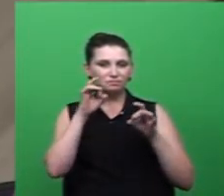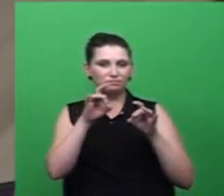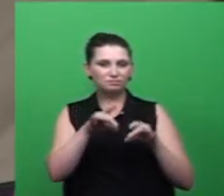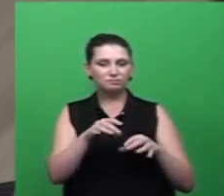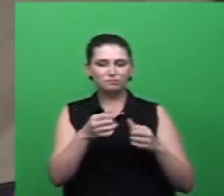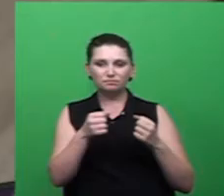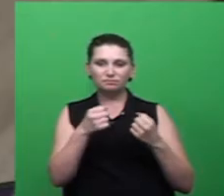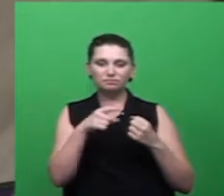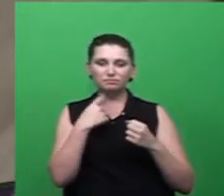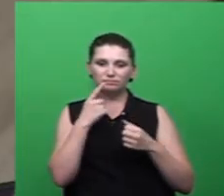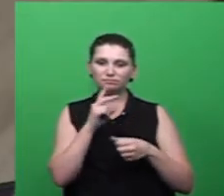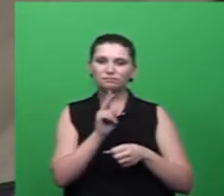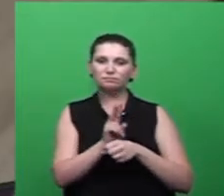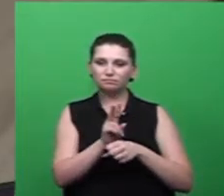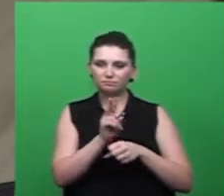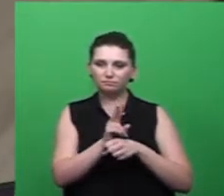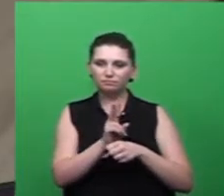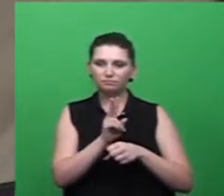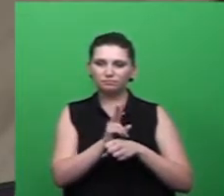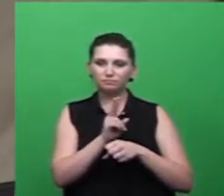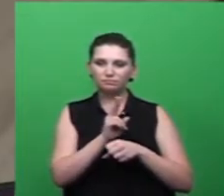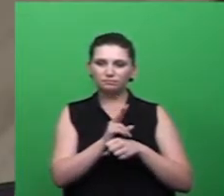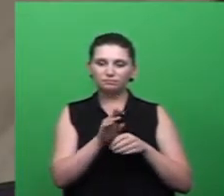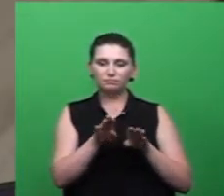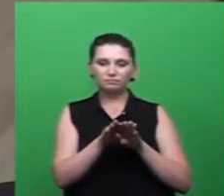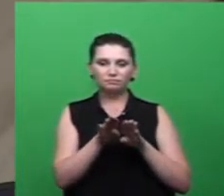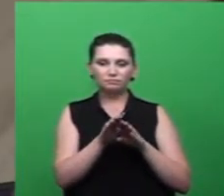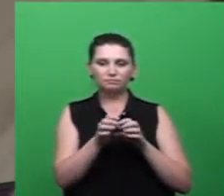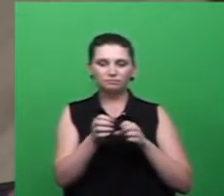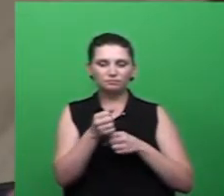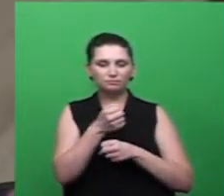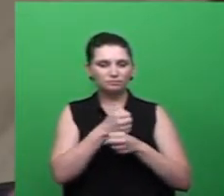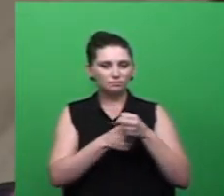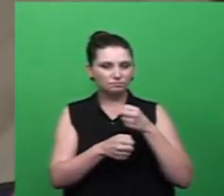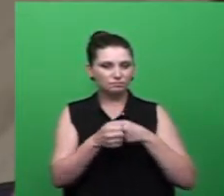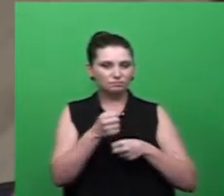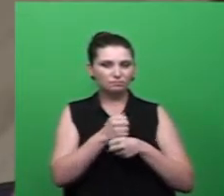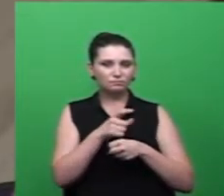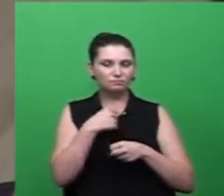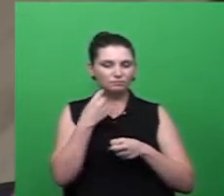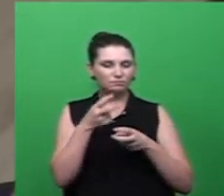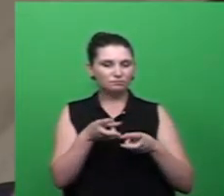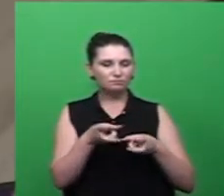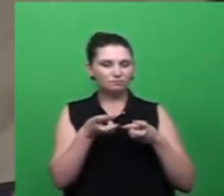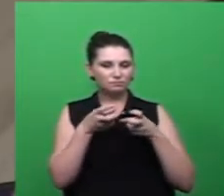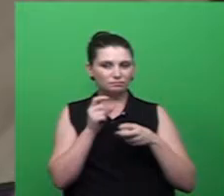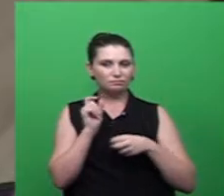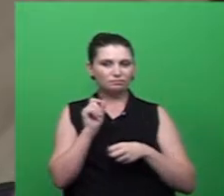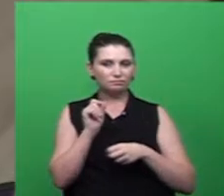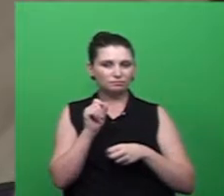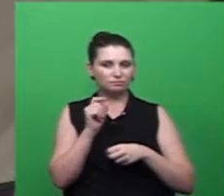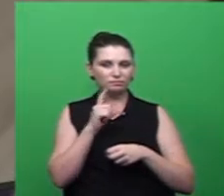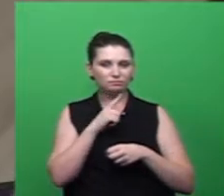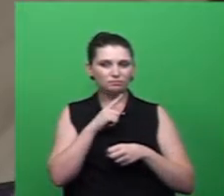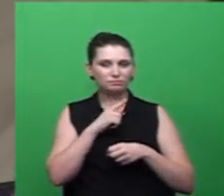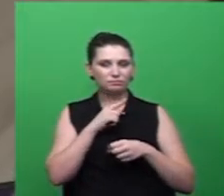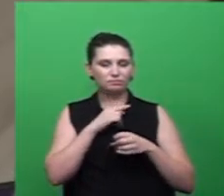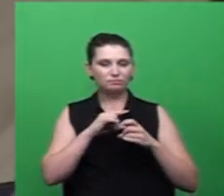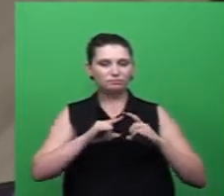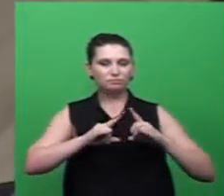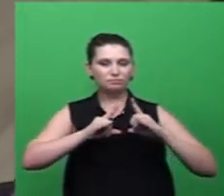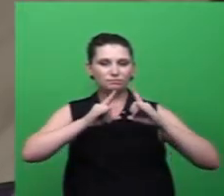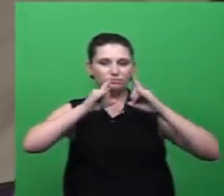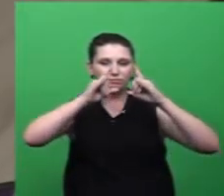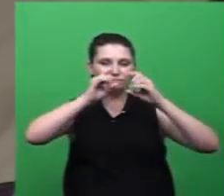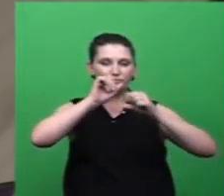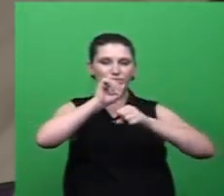parte. Também, no ano passado, uma das situações que nos chamou muito a atenção foi algumas edificações paralisadas de